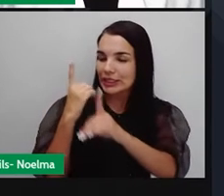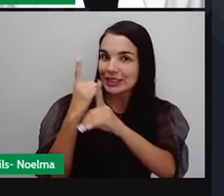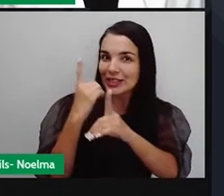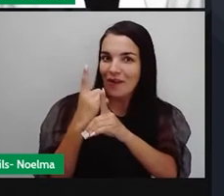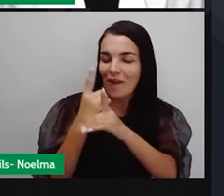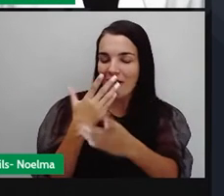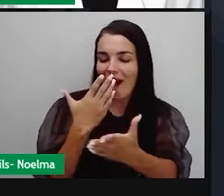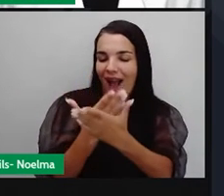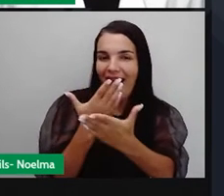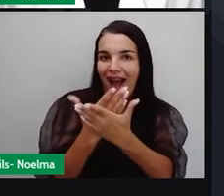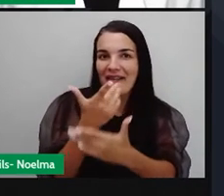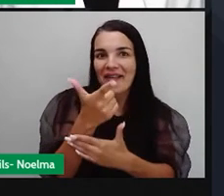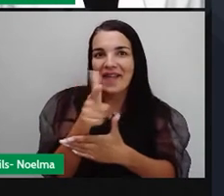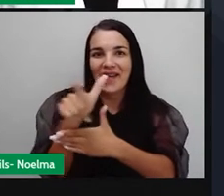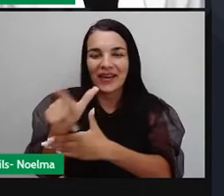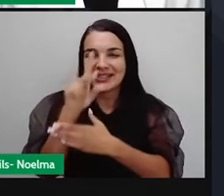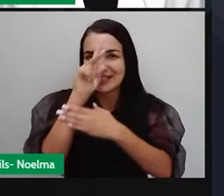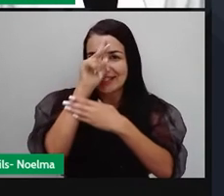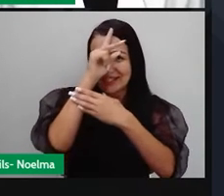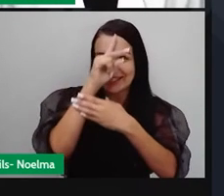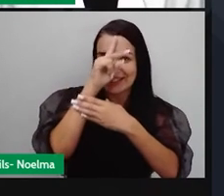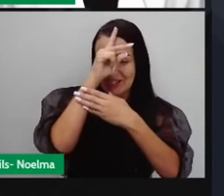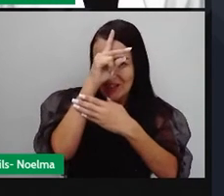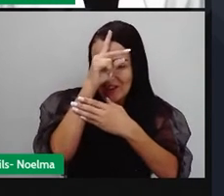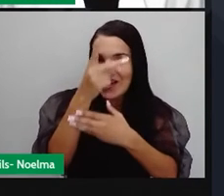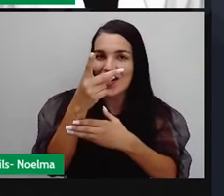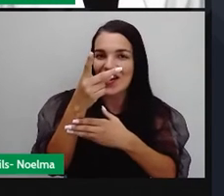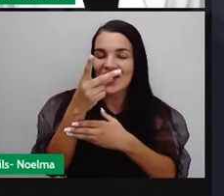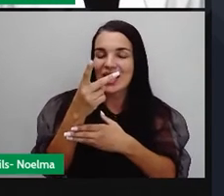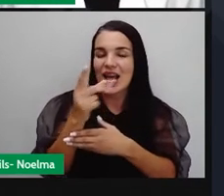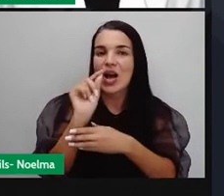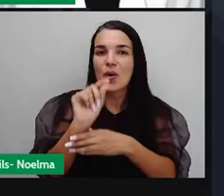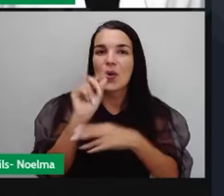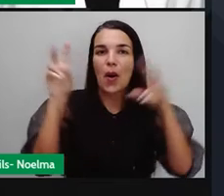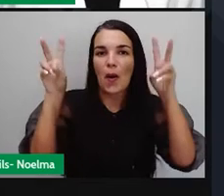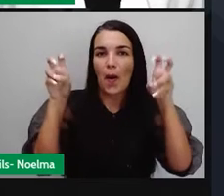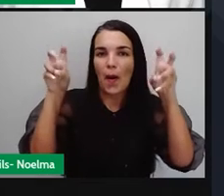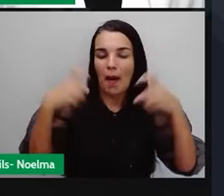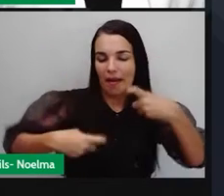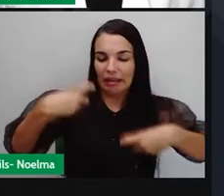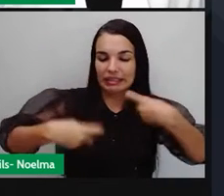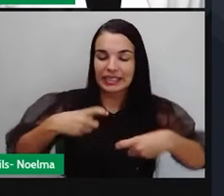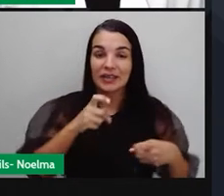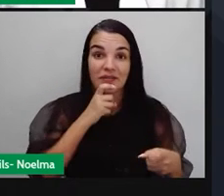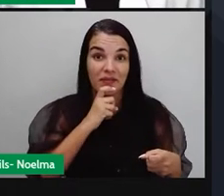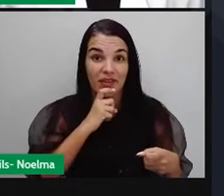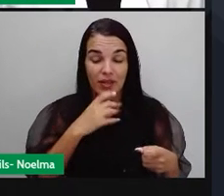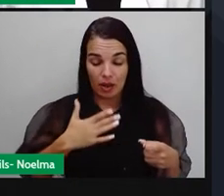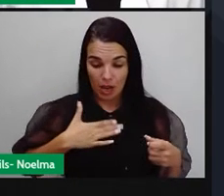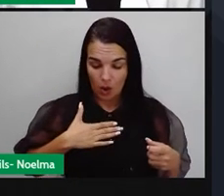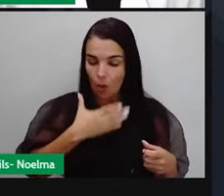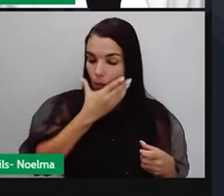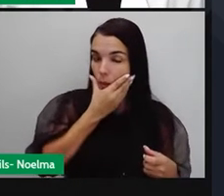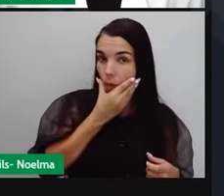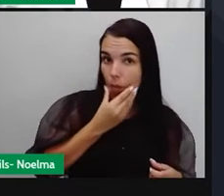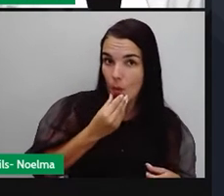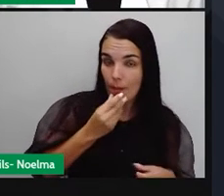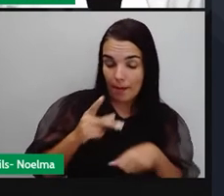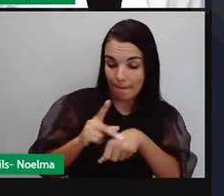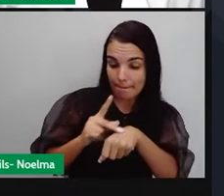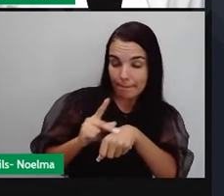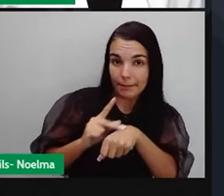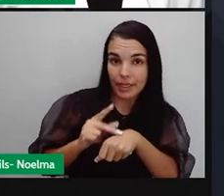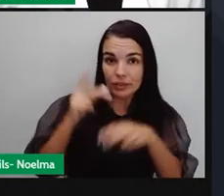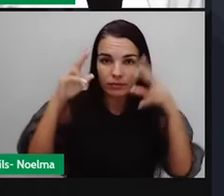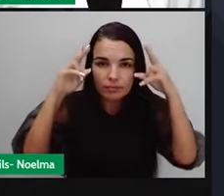para mais uma aula de história, uma aula de história sobre a Guerra Fria. Me apresentando, eu sou homem, sou negro, tenho